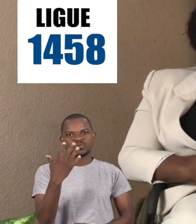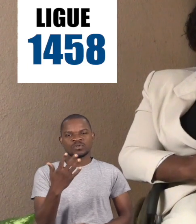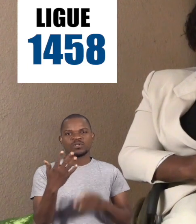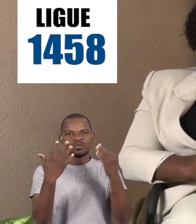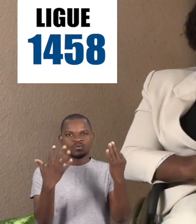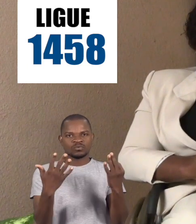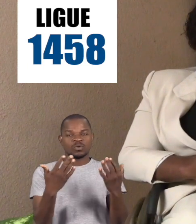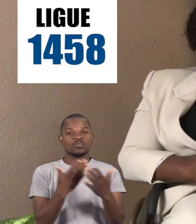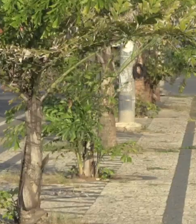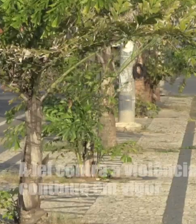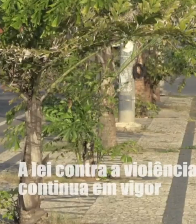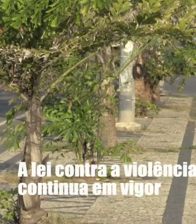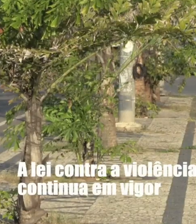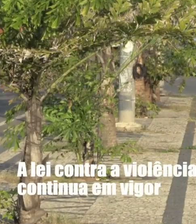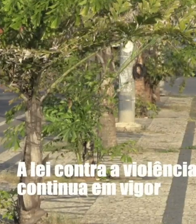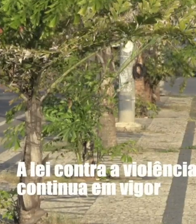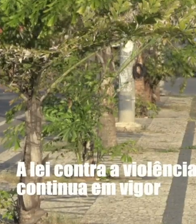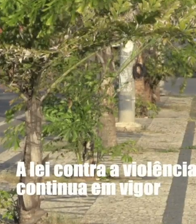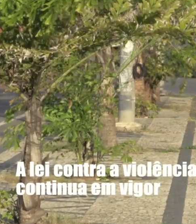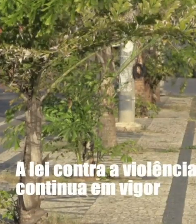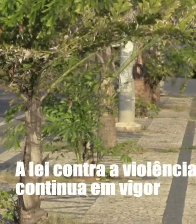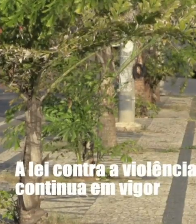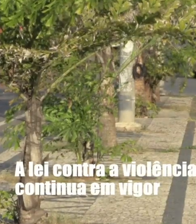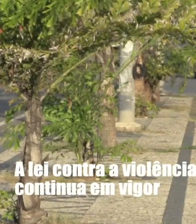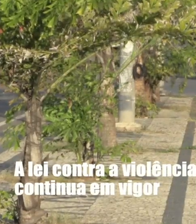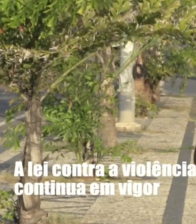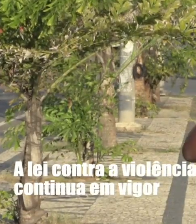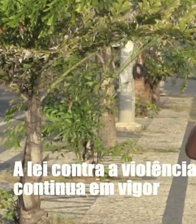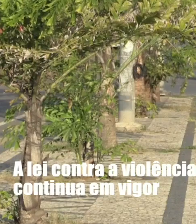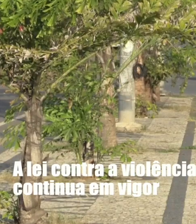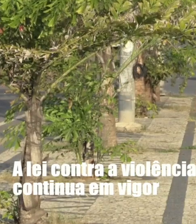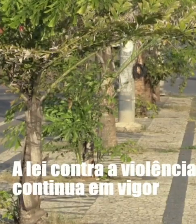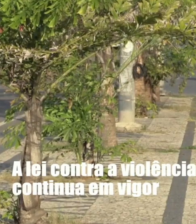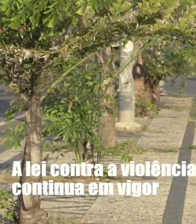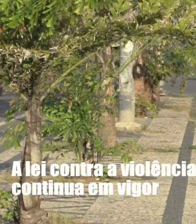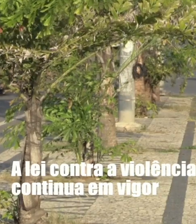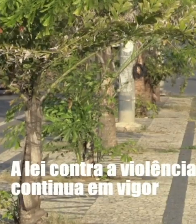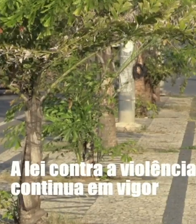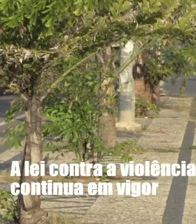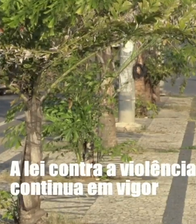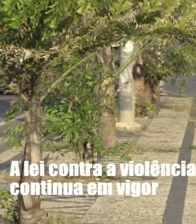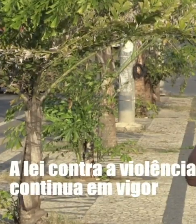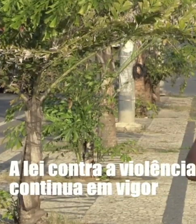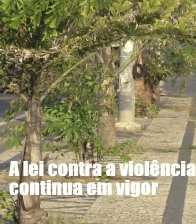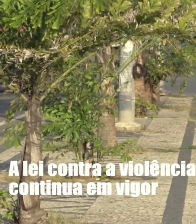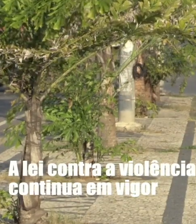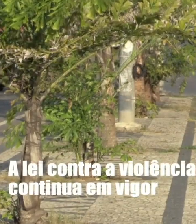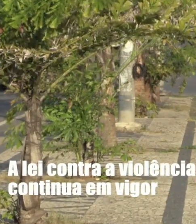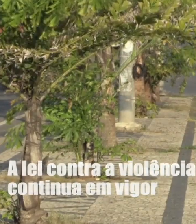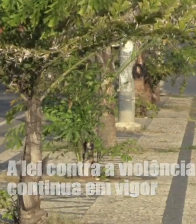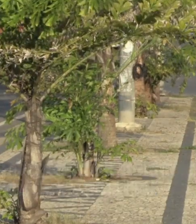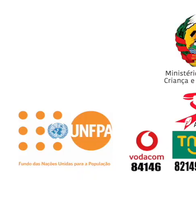1458. A lei contra a violência continua em vigor durante a resposta à Covid